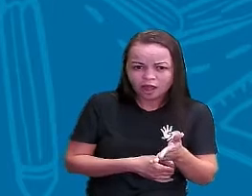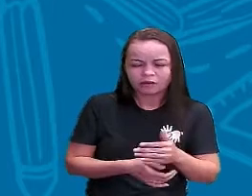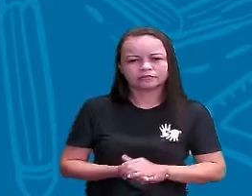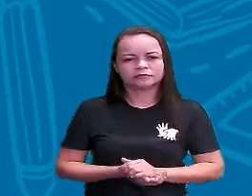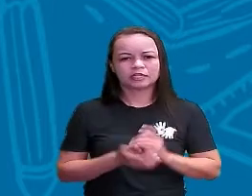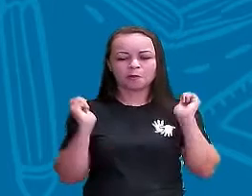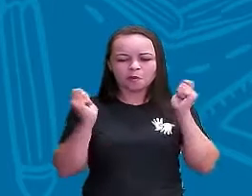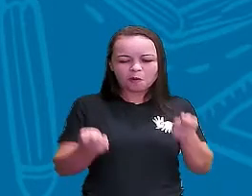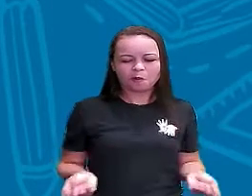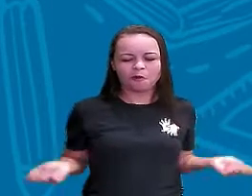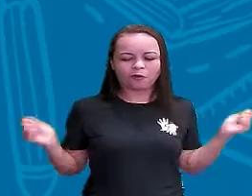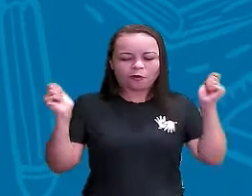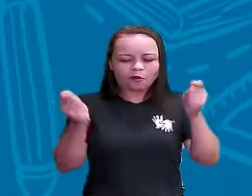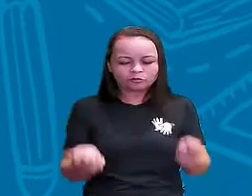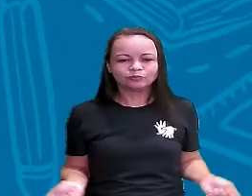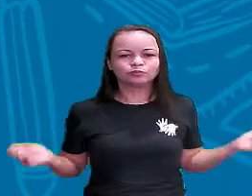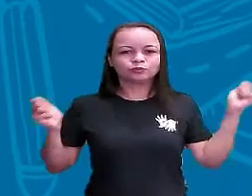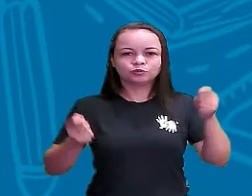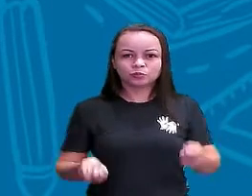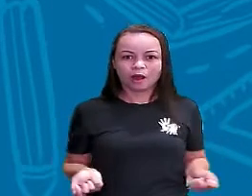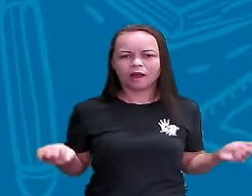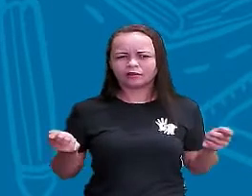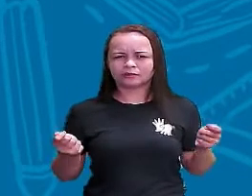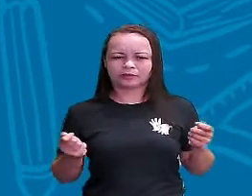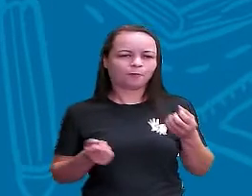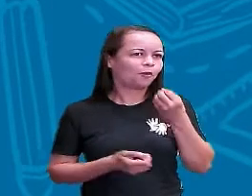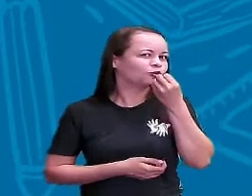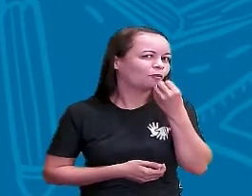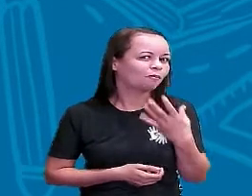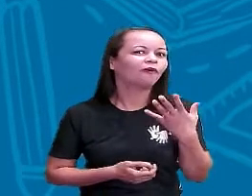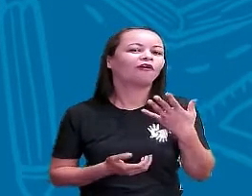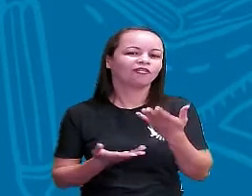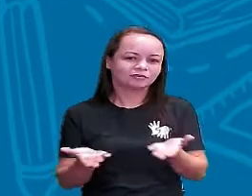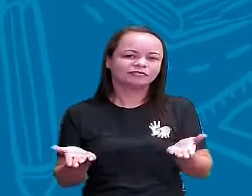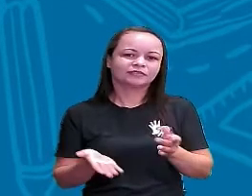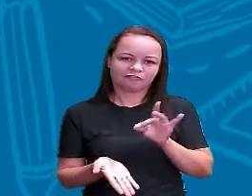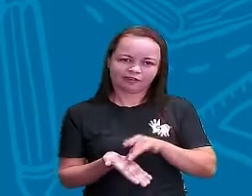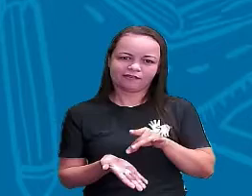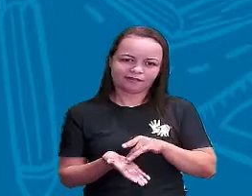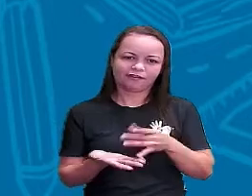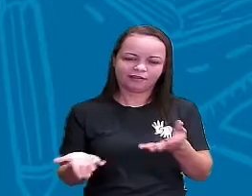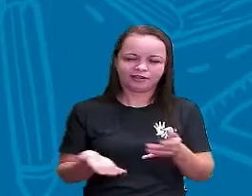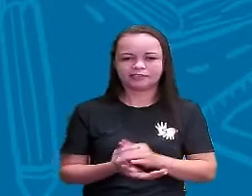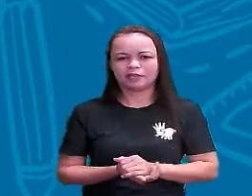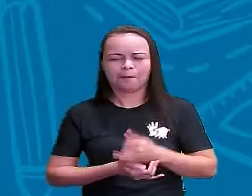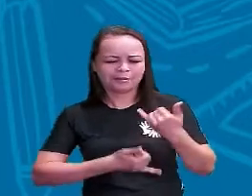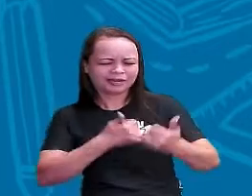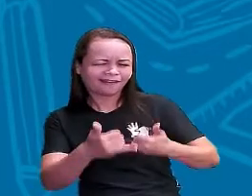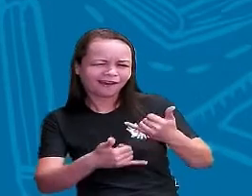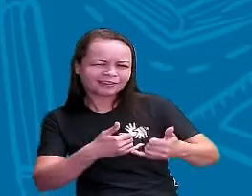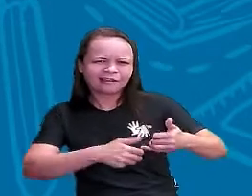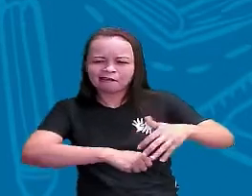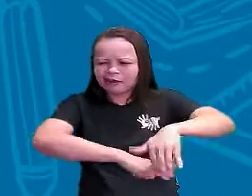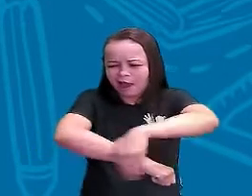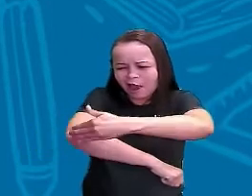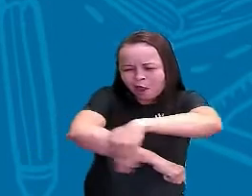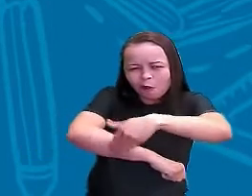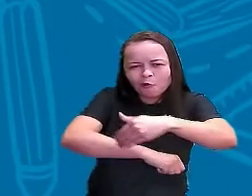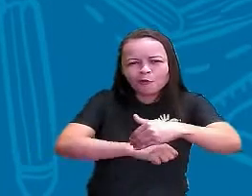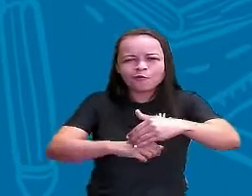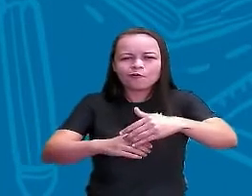pulou corda? Ah, é o máximo Não é verdade? Brincadeira assim Na rua com os vizinhos